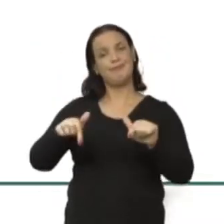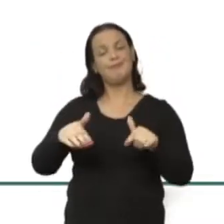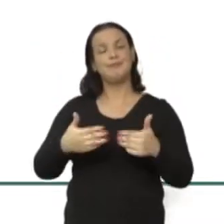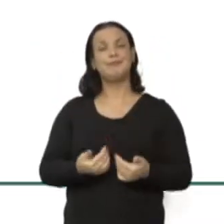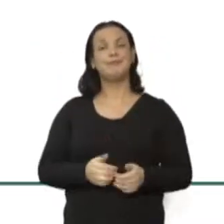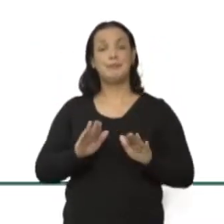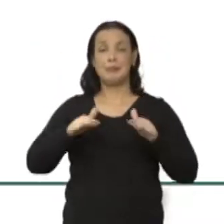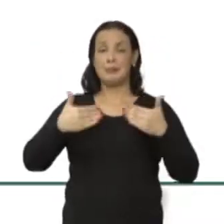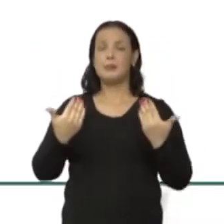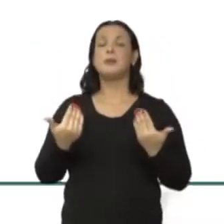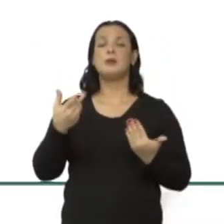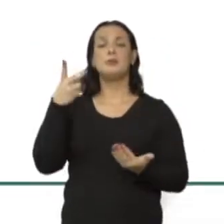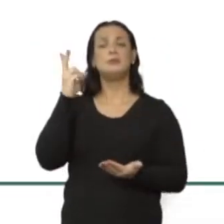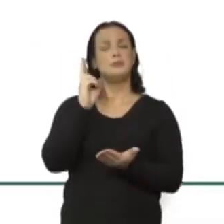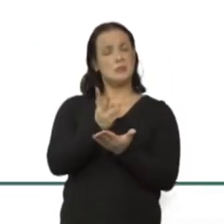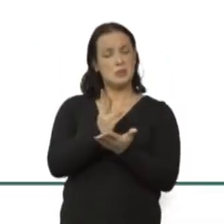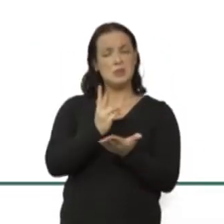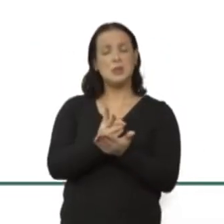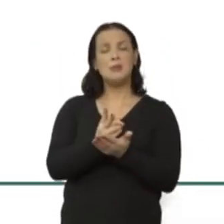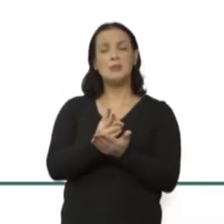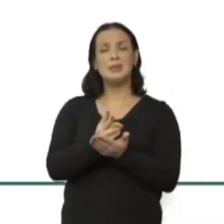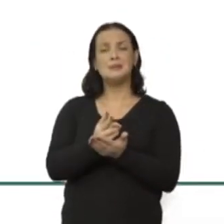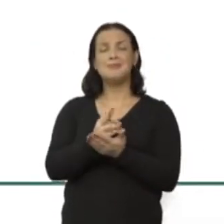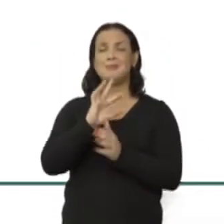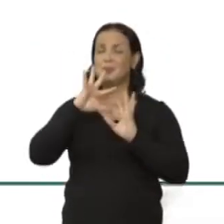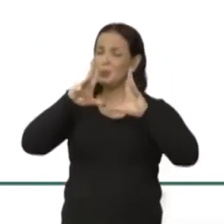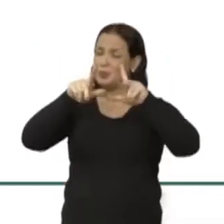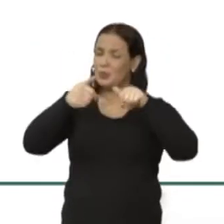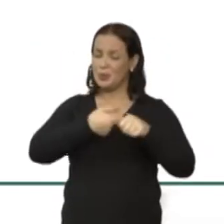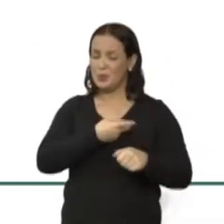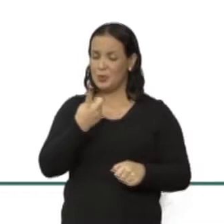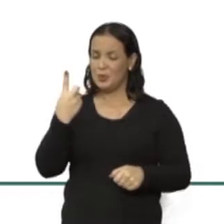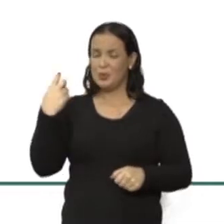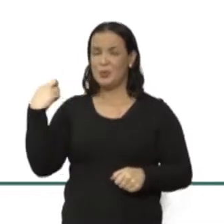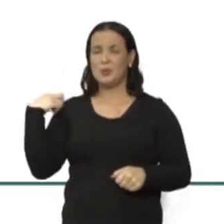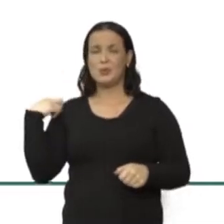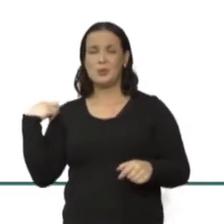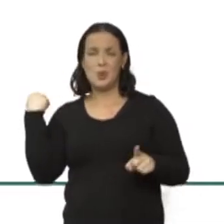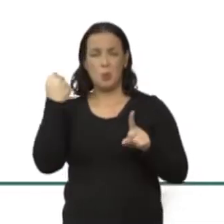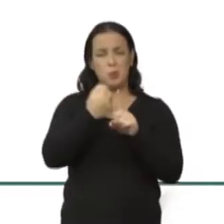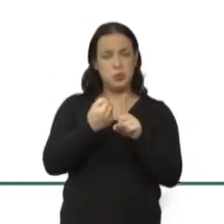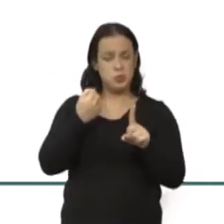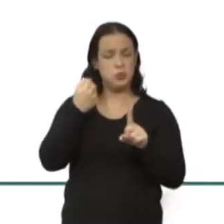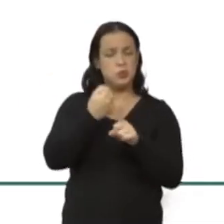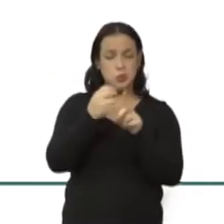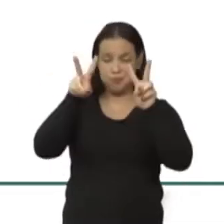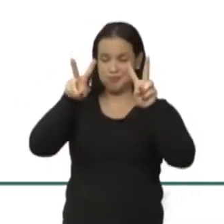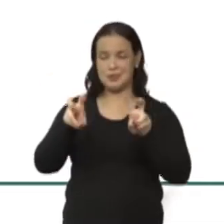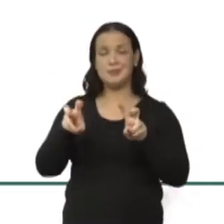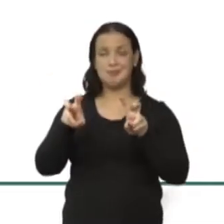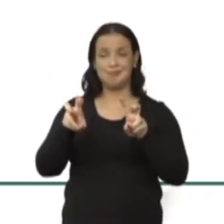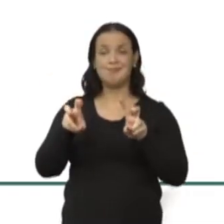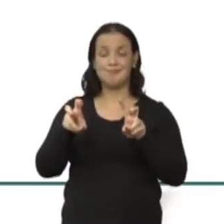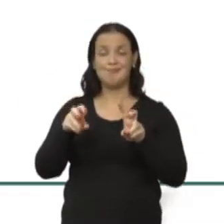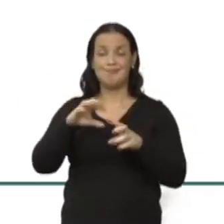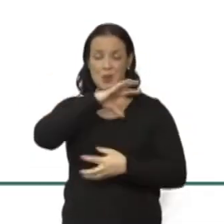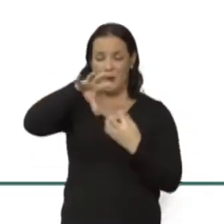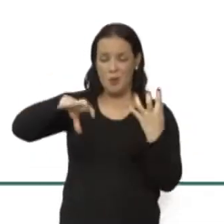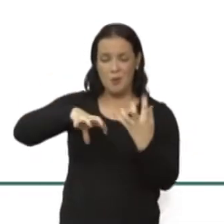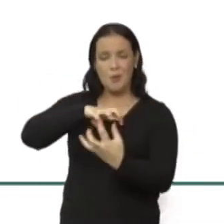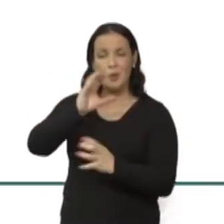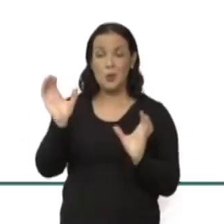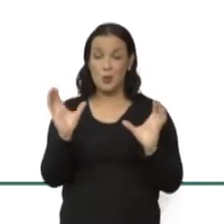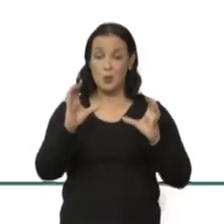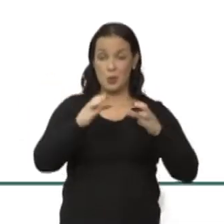Então, estamos, sim, todas nós sendo atravessadas por várias questões, porque nas crises são exatamente os grupos que,